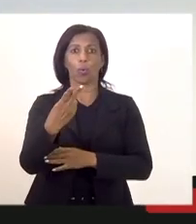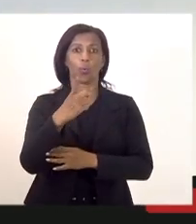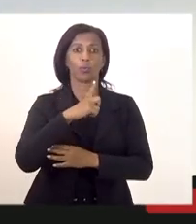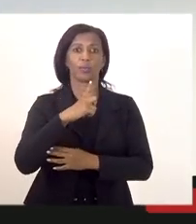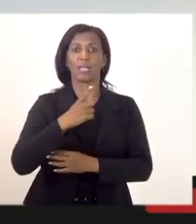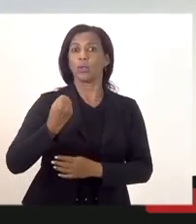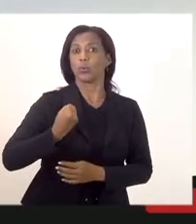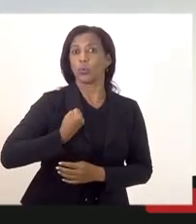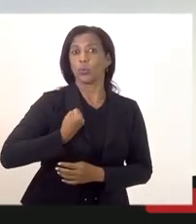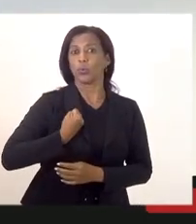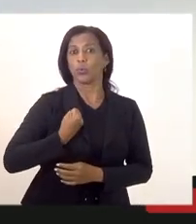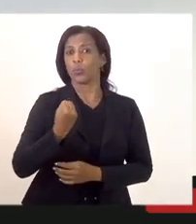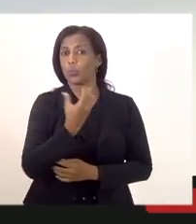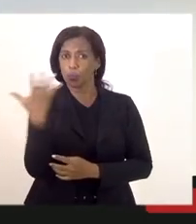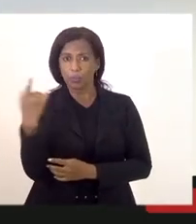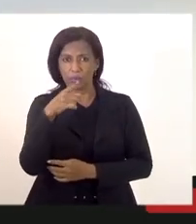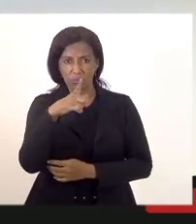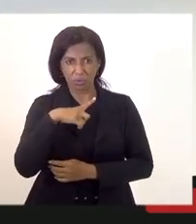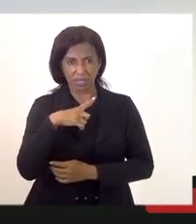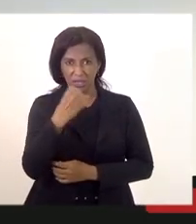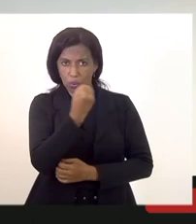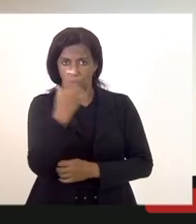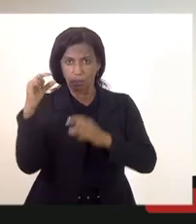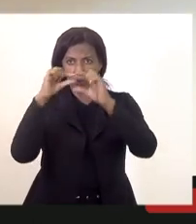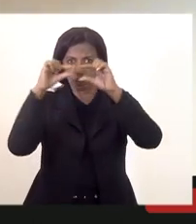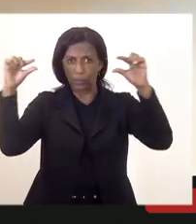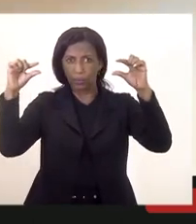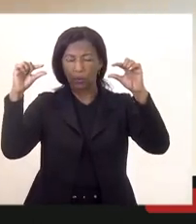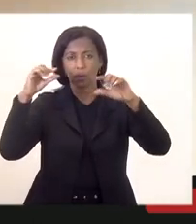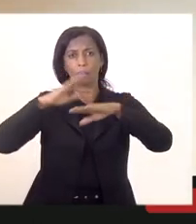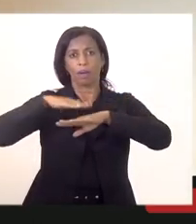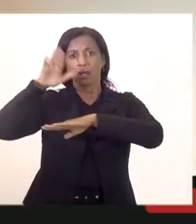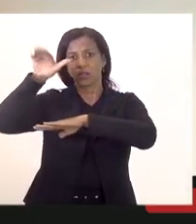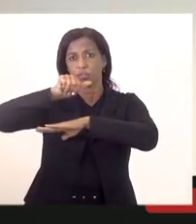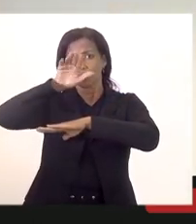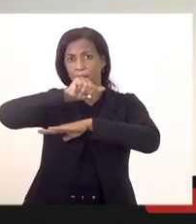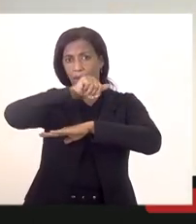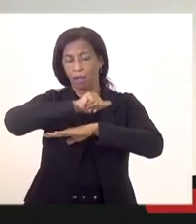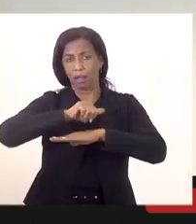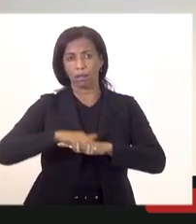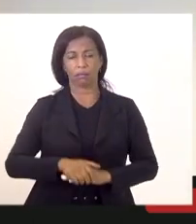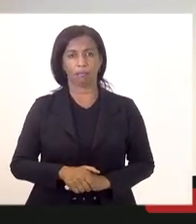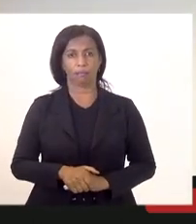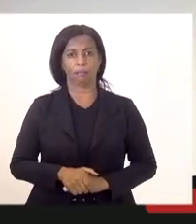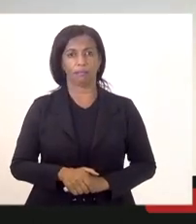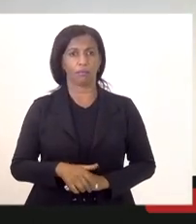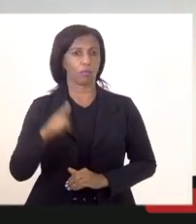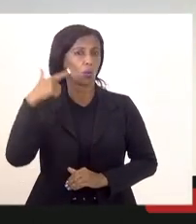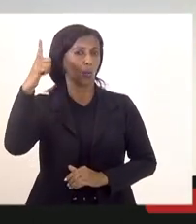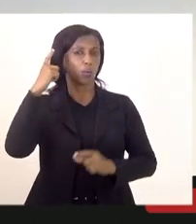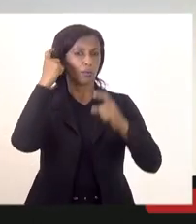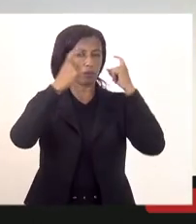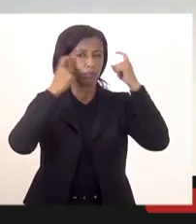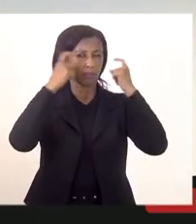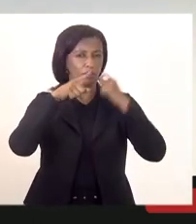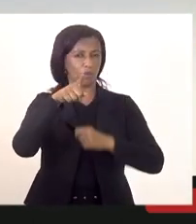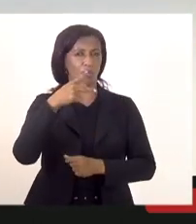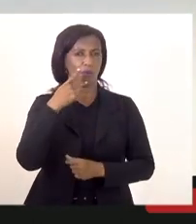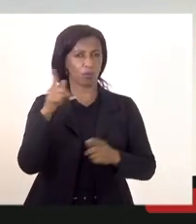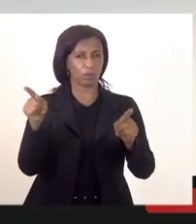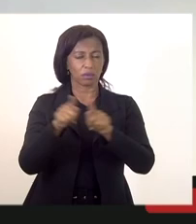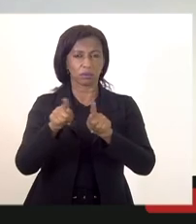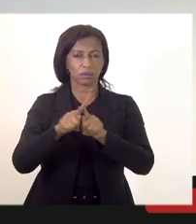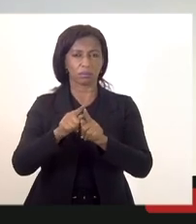números se o senhor tem esse processo algum número em termos de convocação e uma outra preocupação que o senhor falou aí que